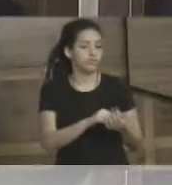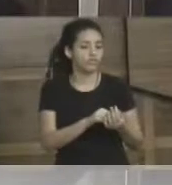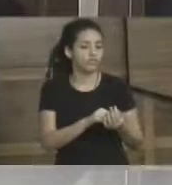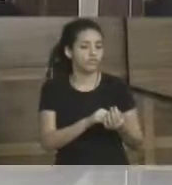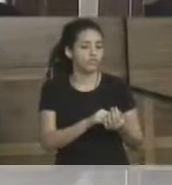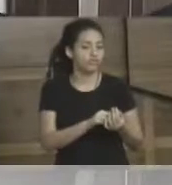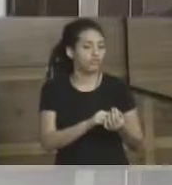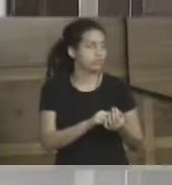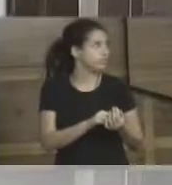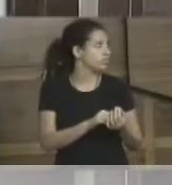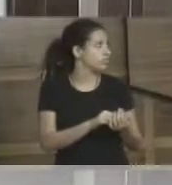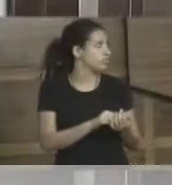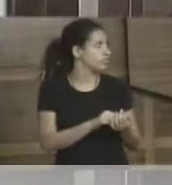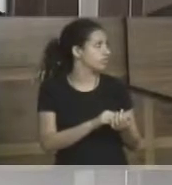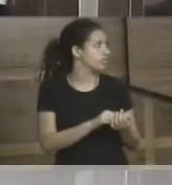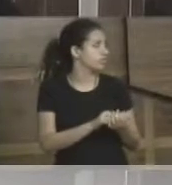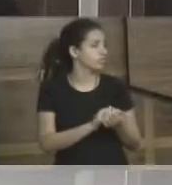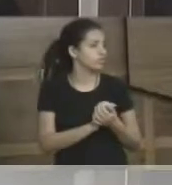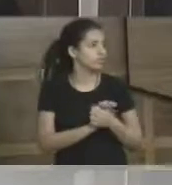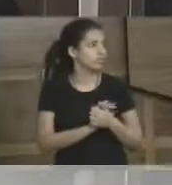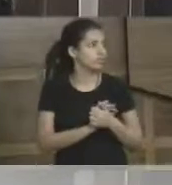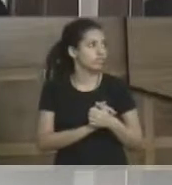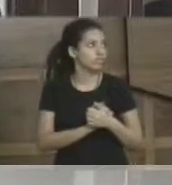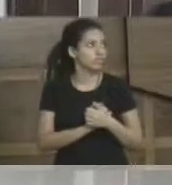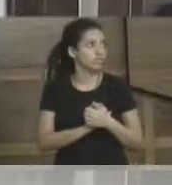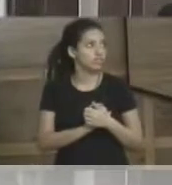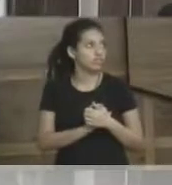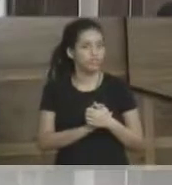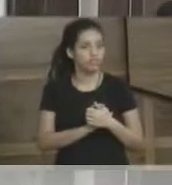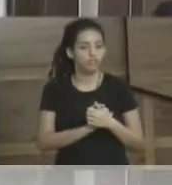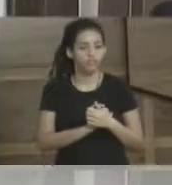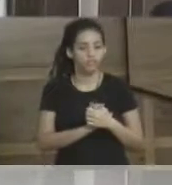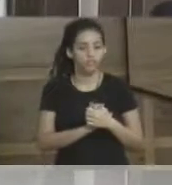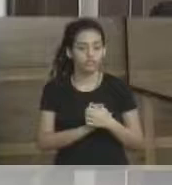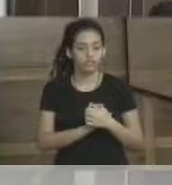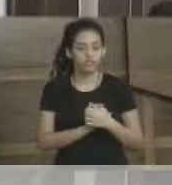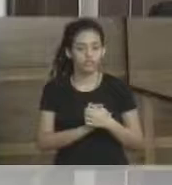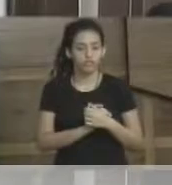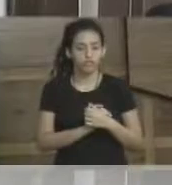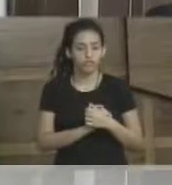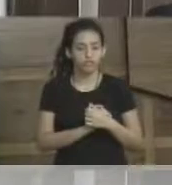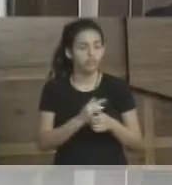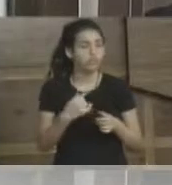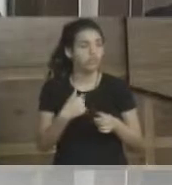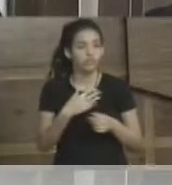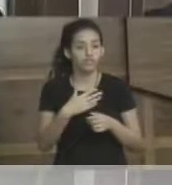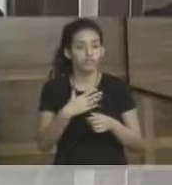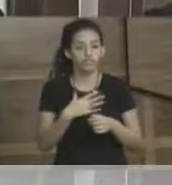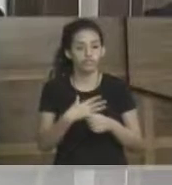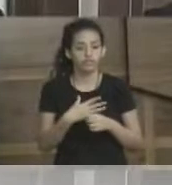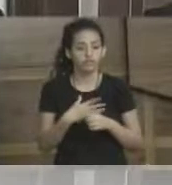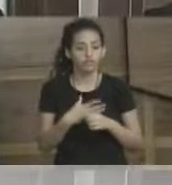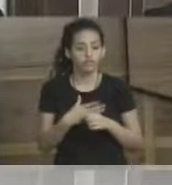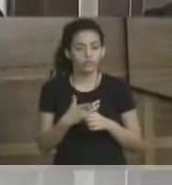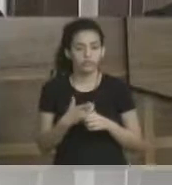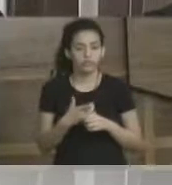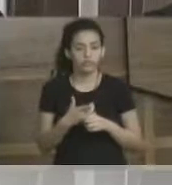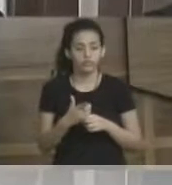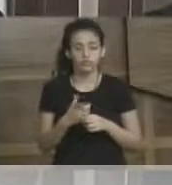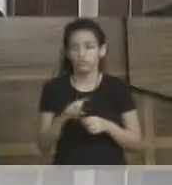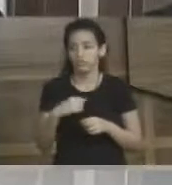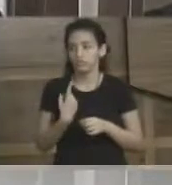coluna e saí de lá meio tartaruga ninja, meio torto lá, mas a gente foi falar sobre a questão da